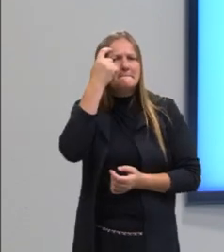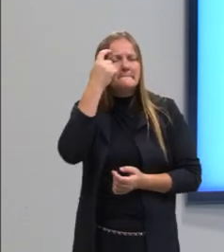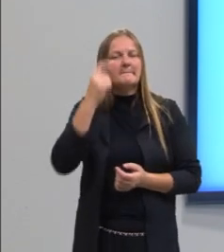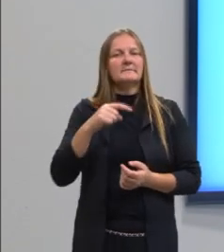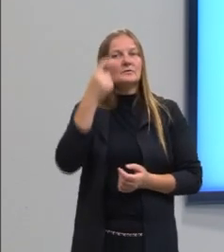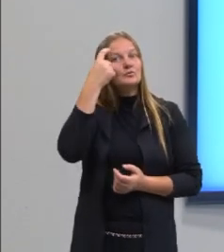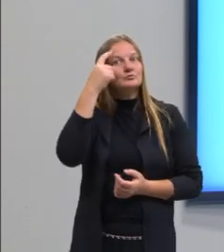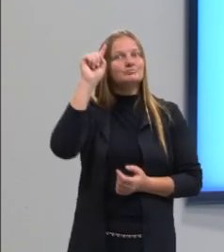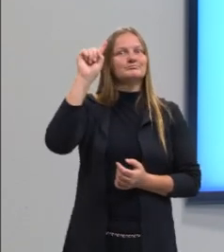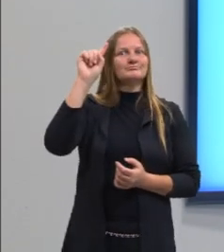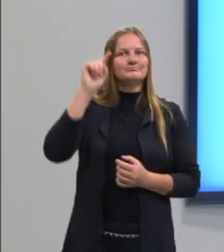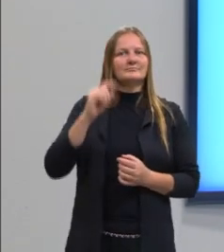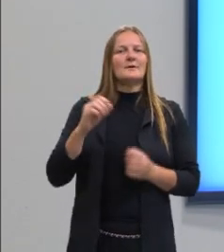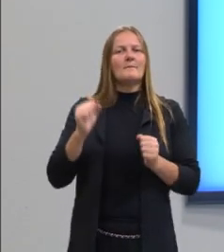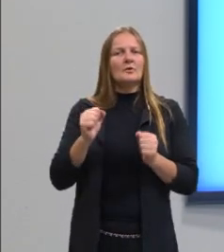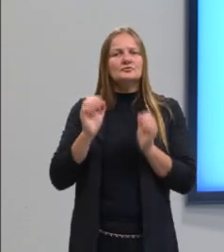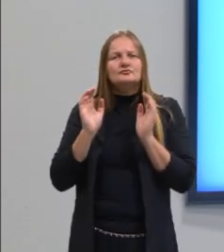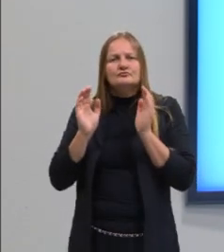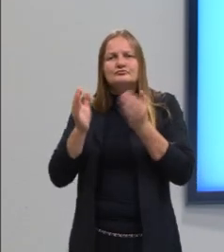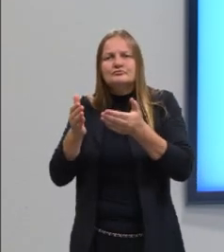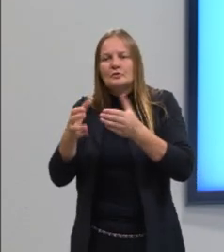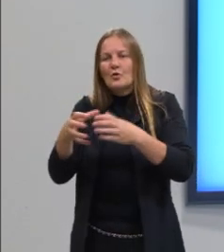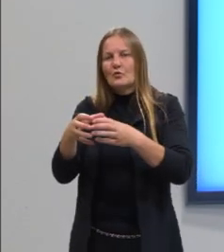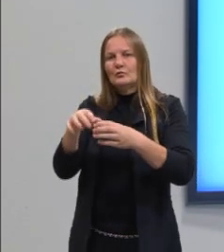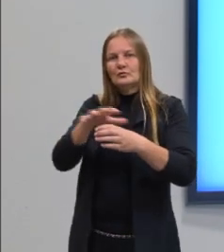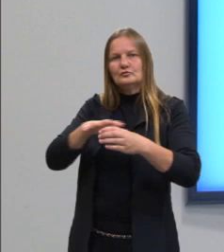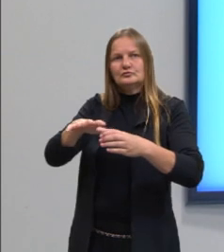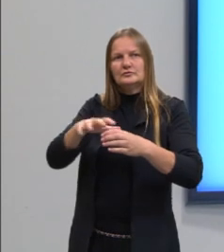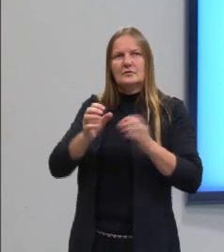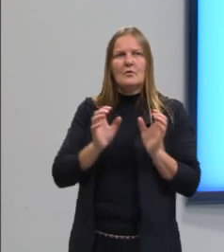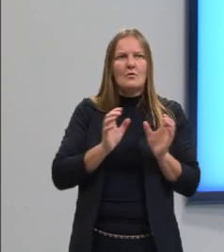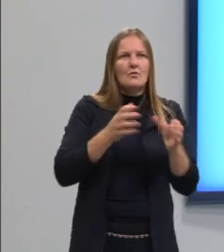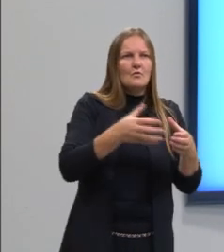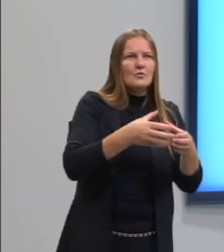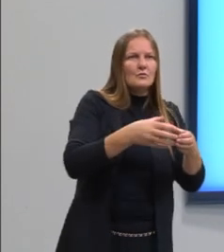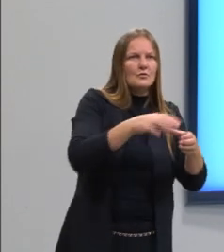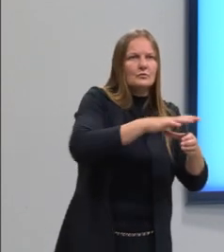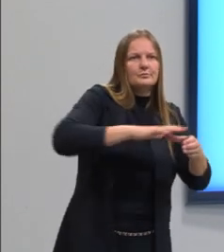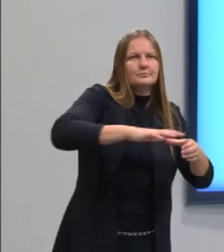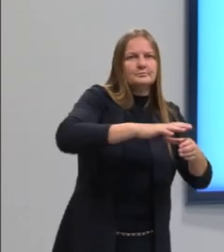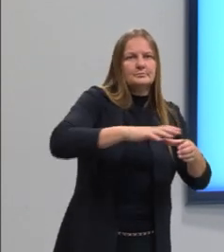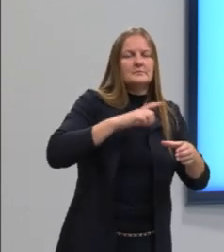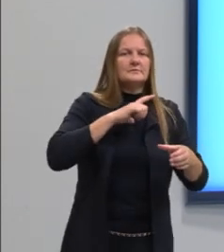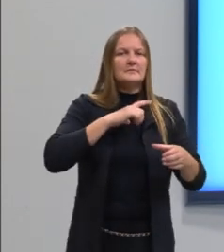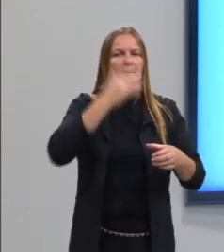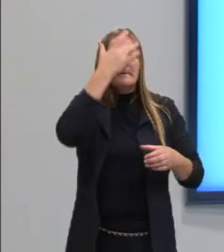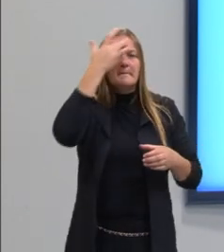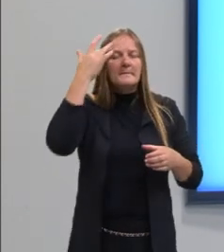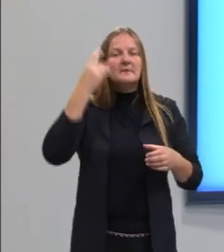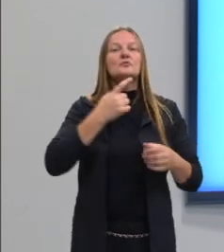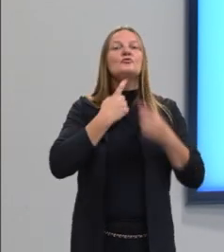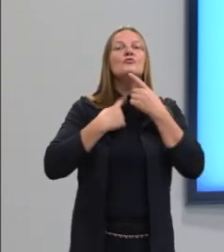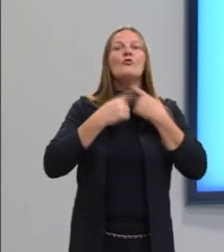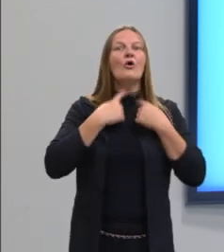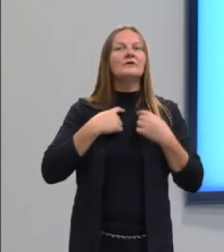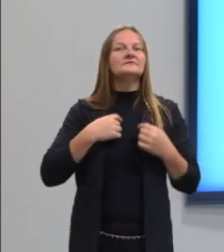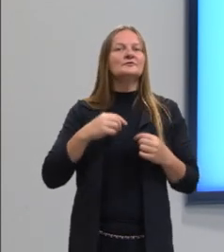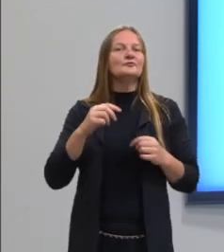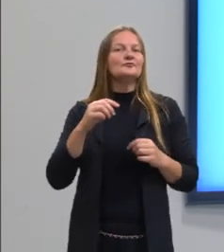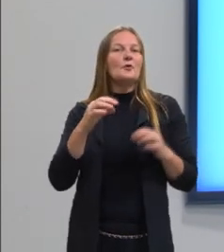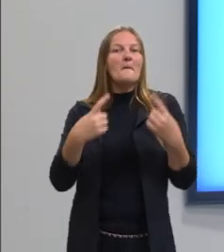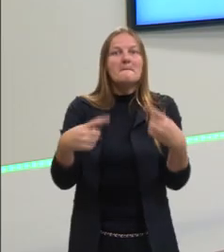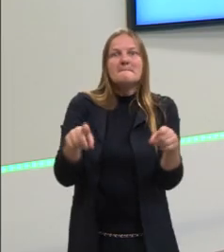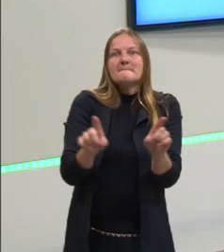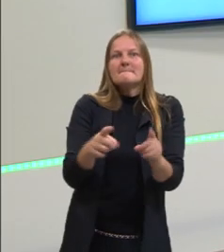que a gente pode direcionar a um certo grupo de pessoas ou não. Existe, sei lá, pessoas que gostam de um estilo musical